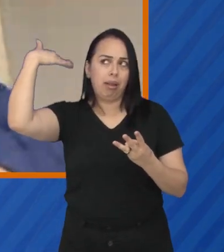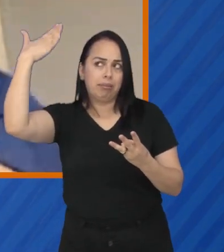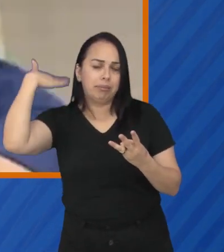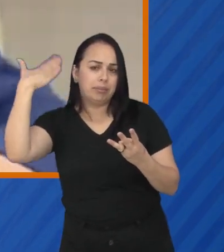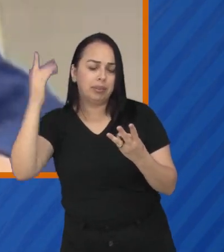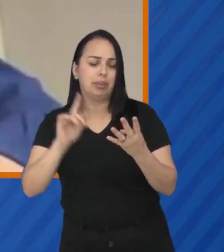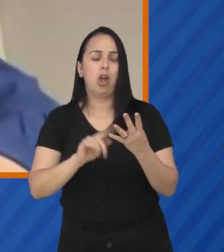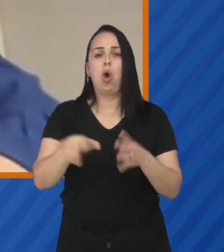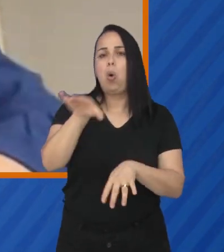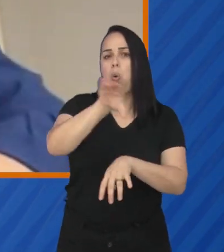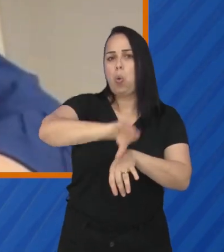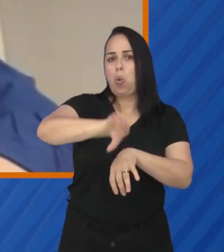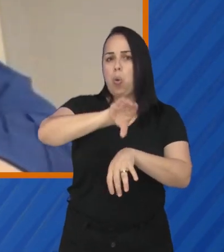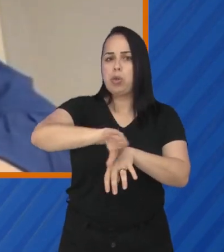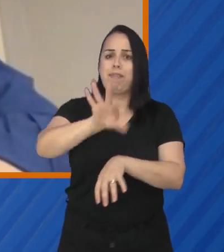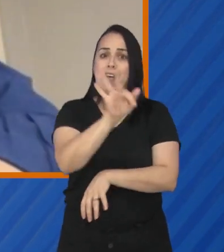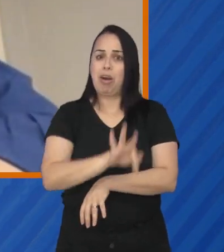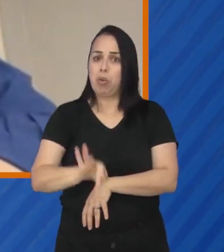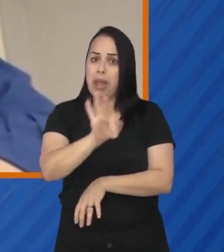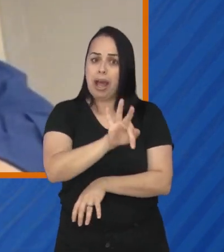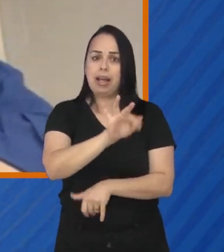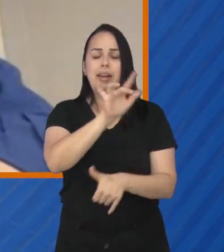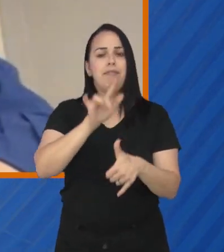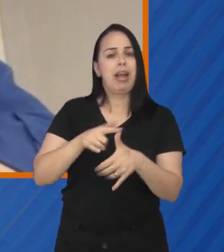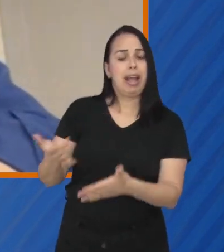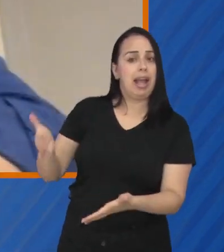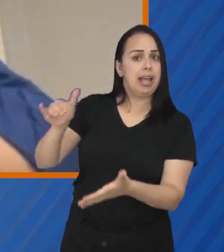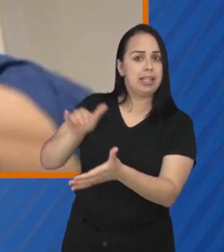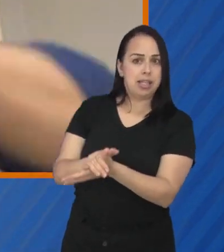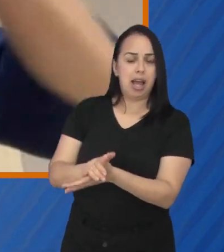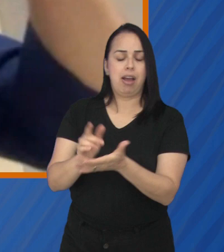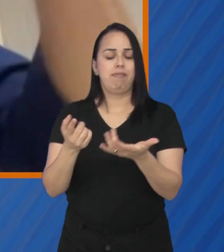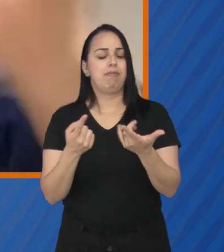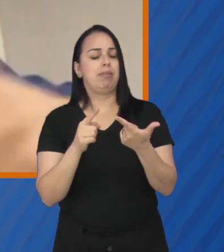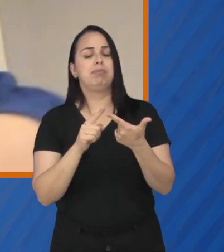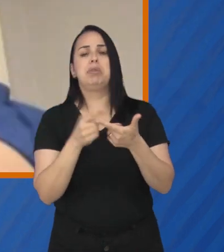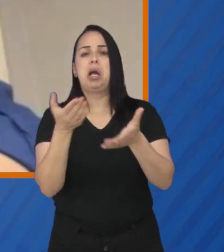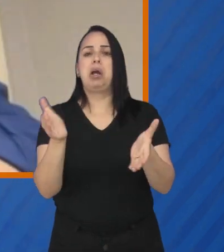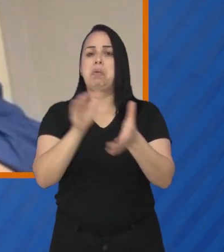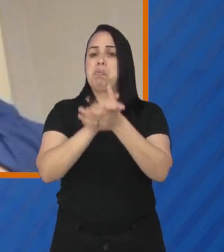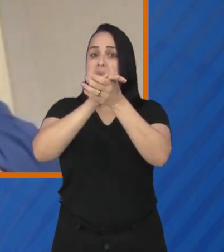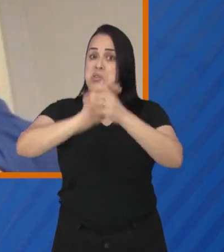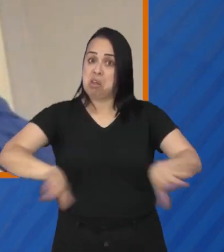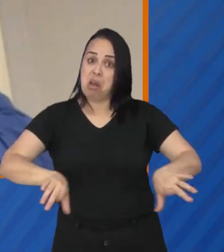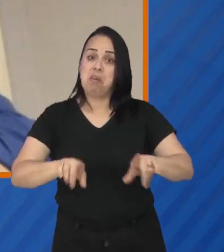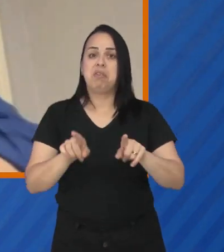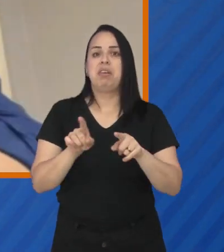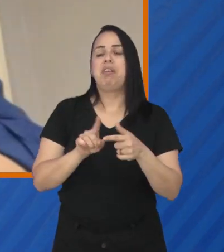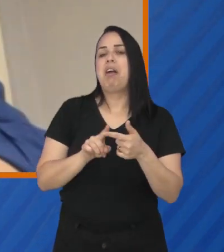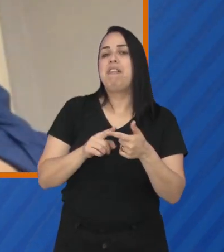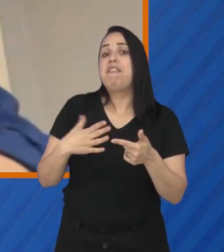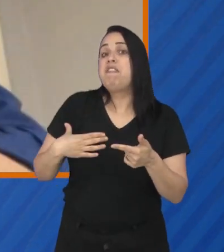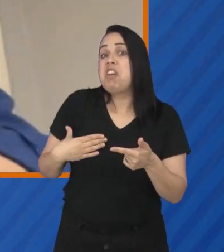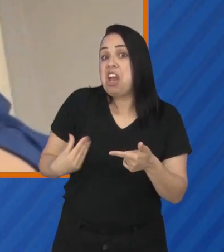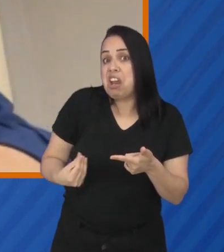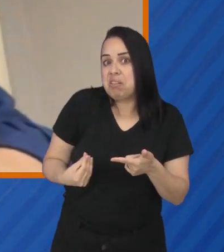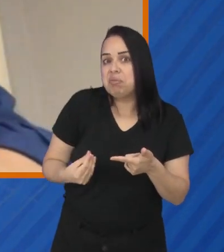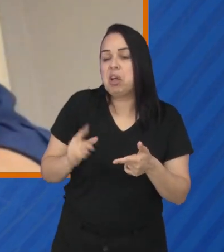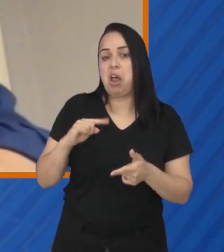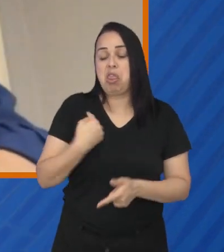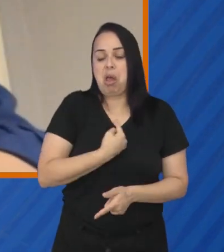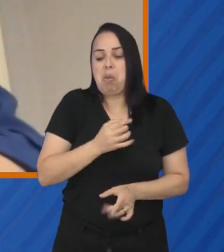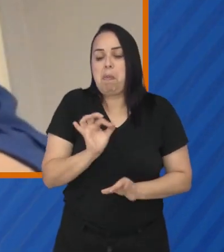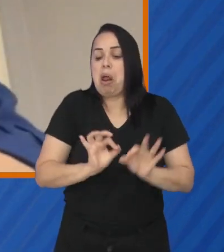cabelo, vamos fazer um curso superior, vai casar, vai separar, vai ter um filho, né? A gente